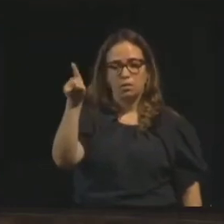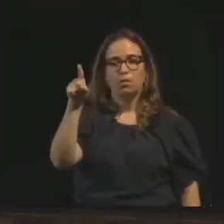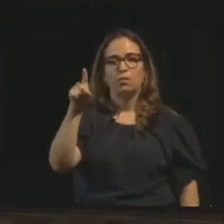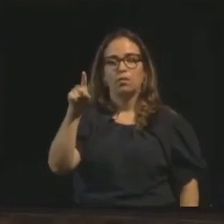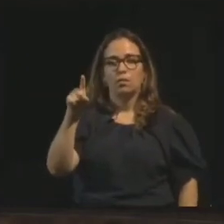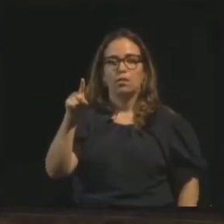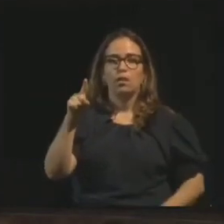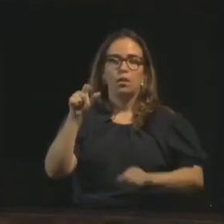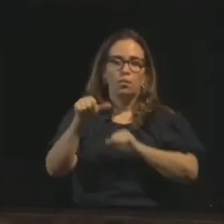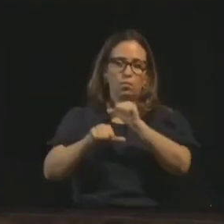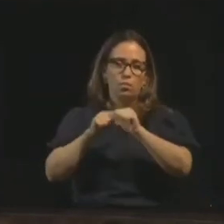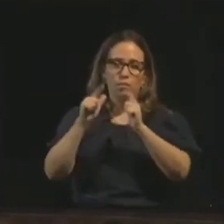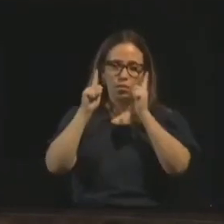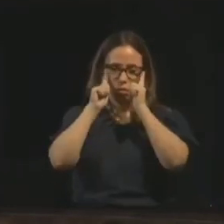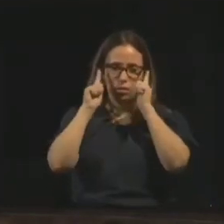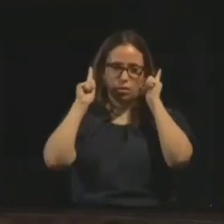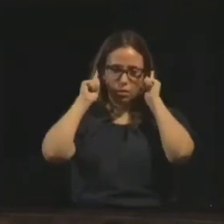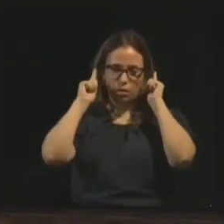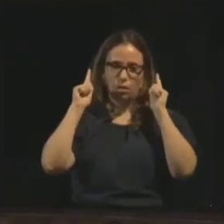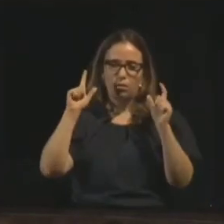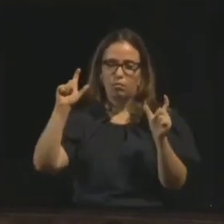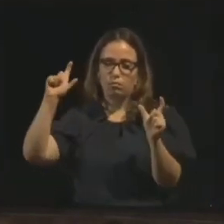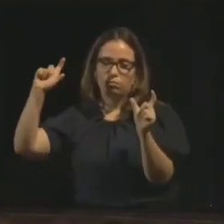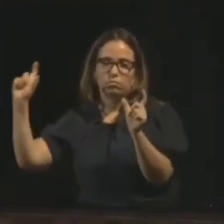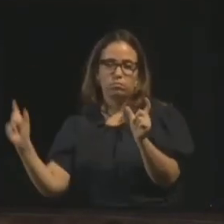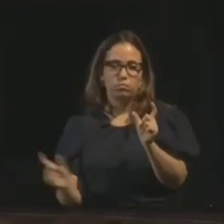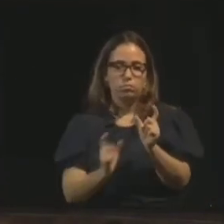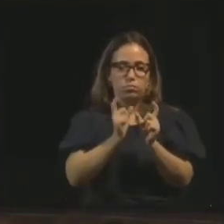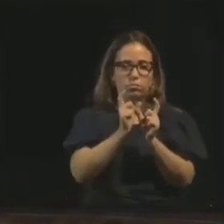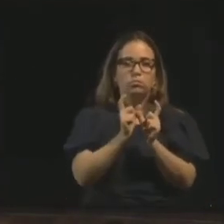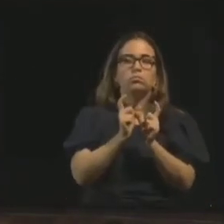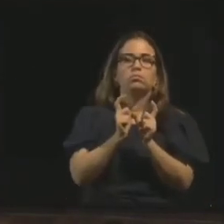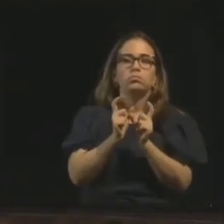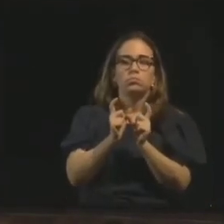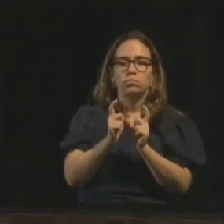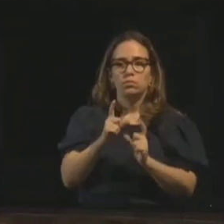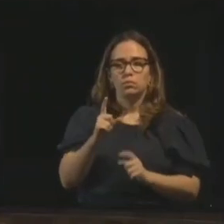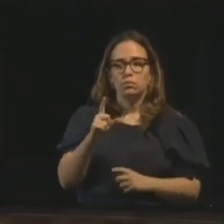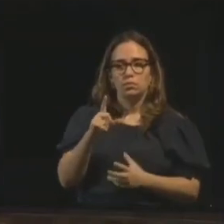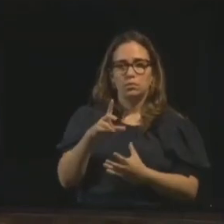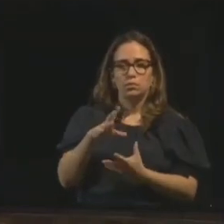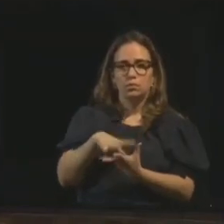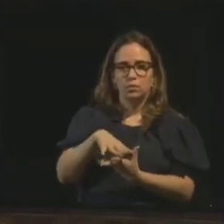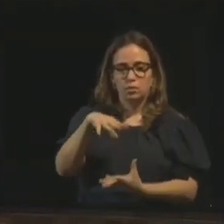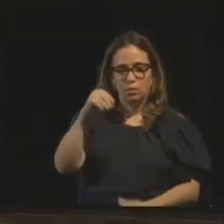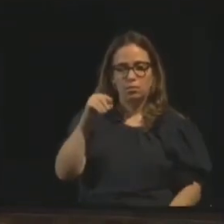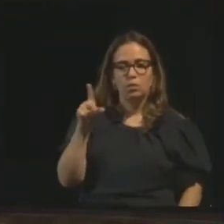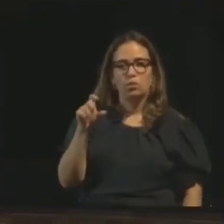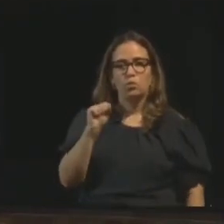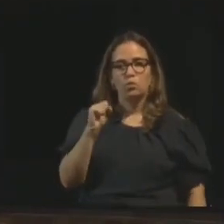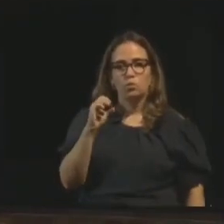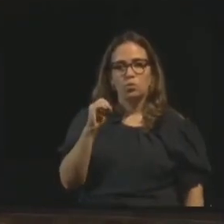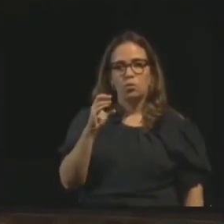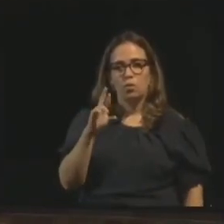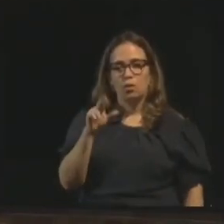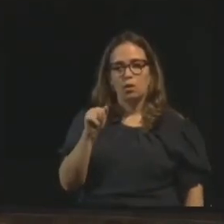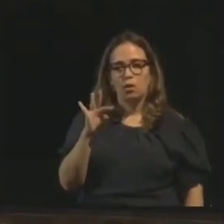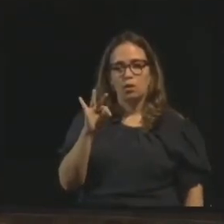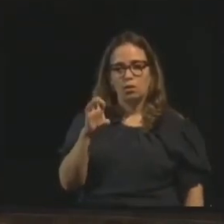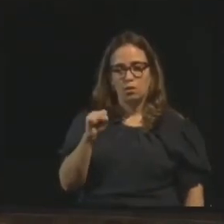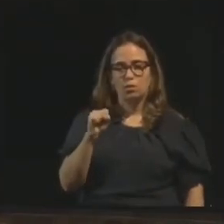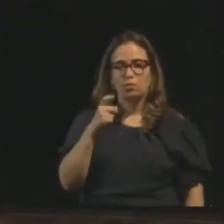em grego, a palavra daimon foi corrompido, que a piscina significava espírito, Sócrates falava com seu daimon,